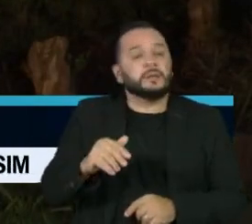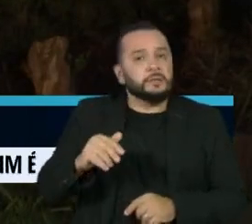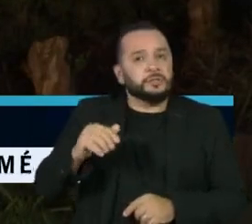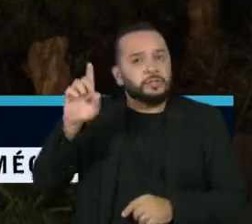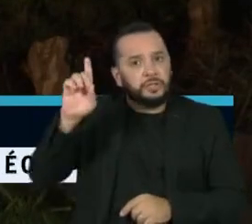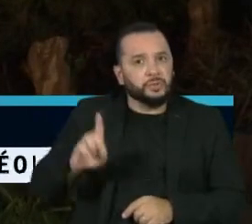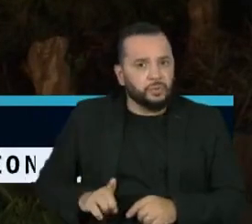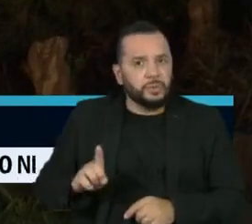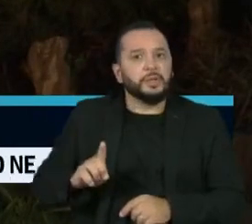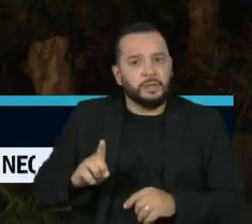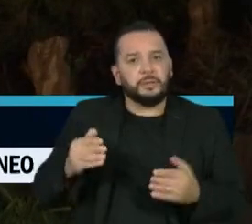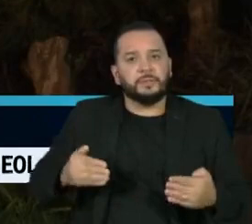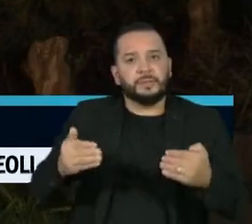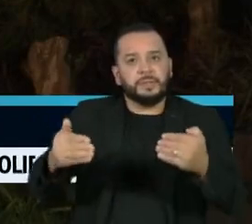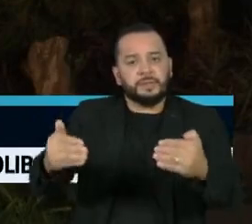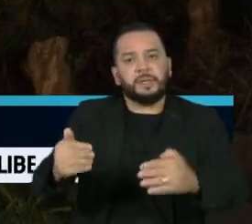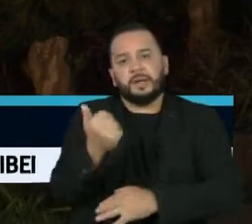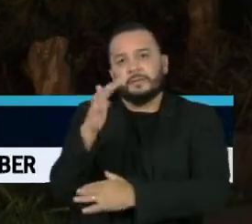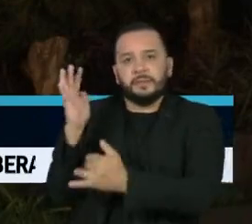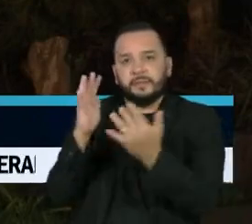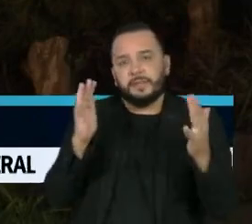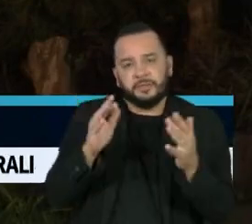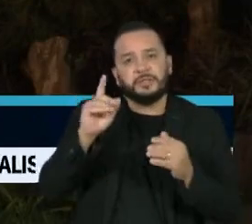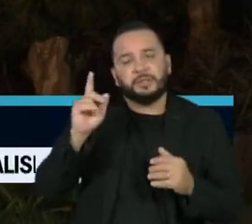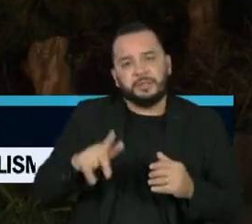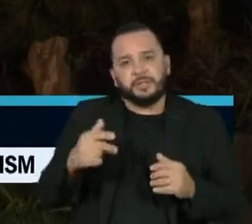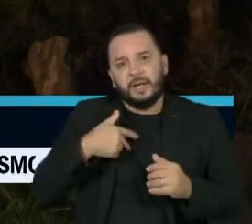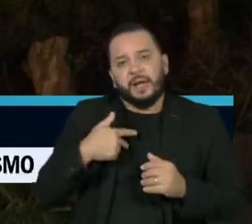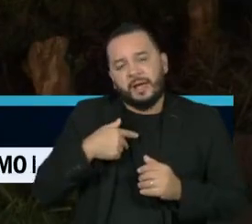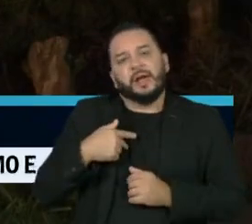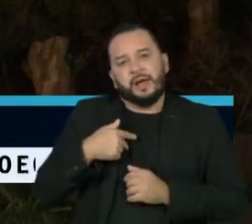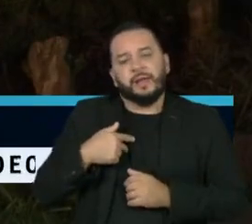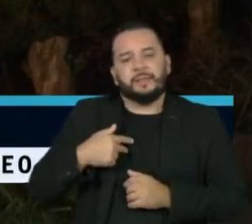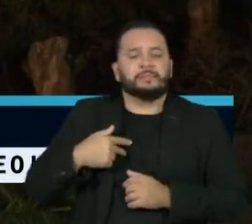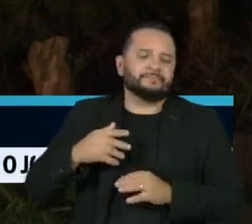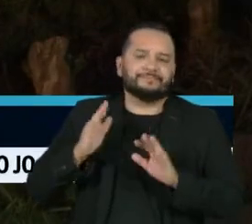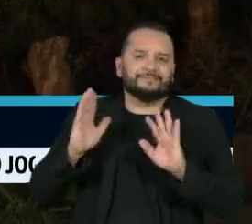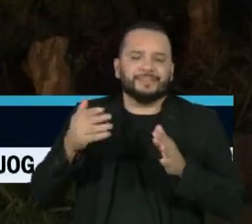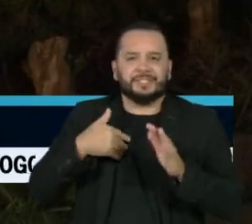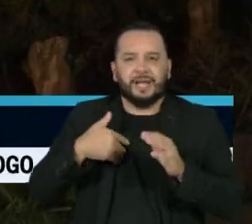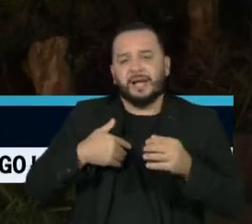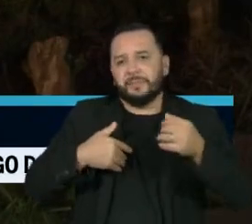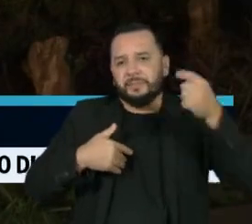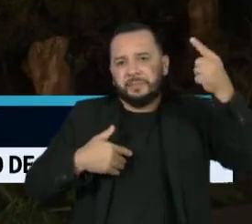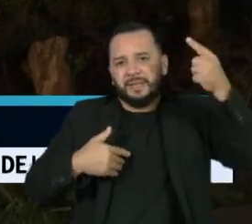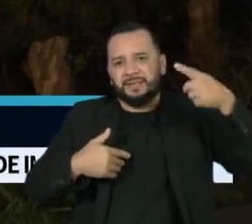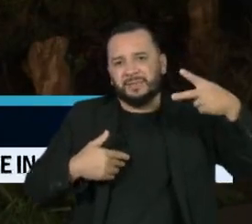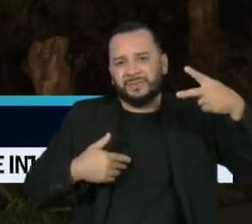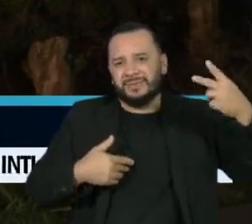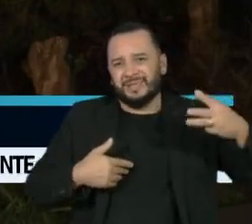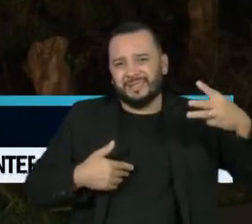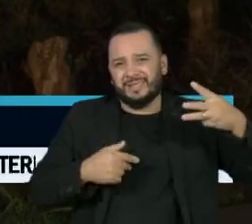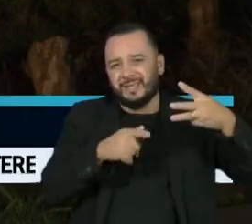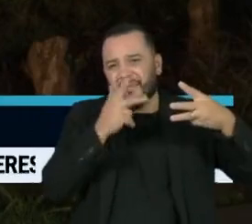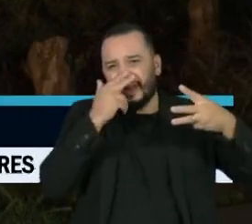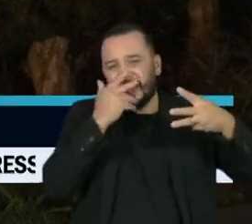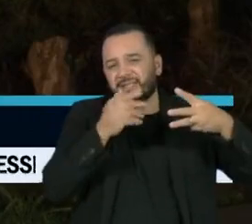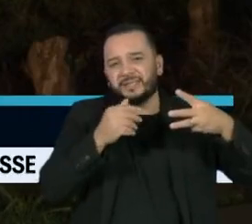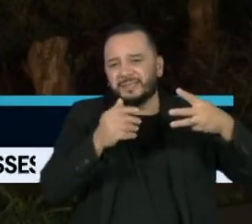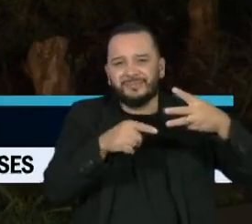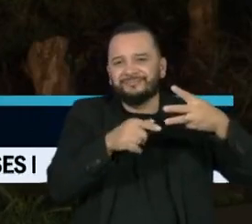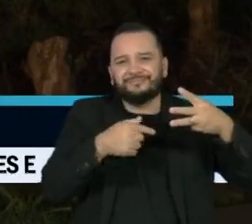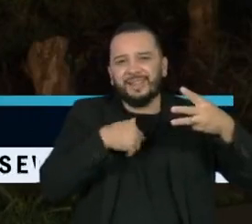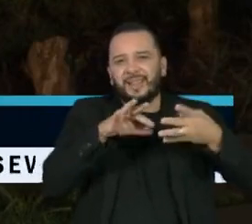Ministério do Meio Ambiente, um cargo do terceiro escalão. O encontro da Força-Tarefa dos Governadores é um avanço na